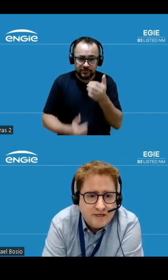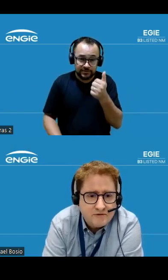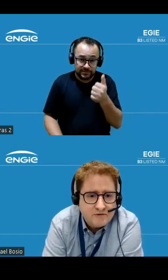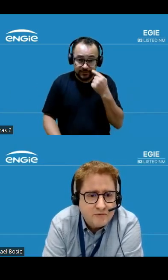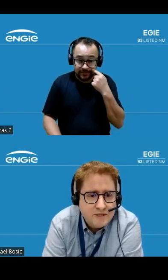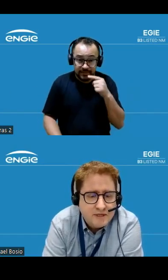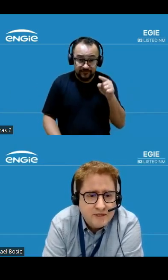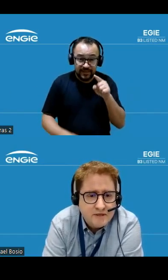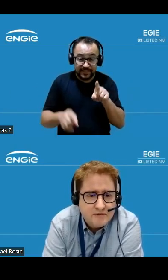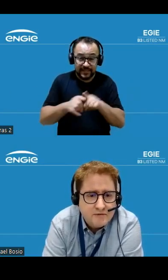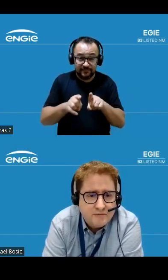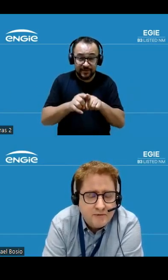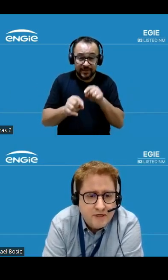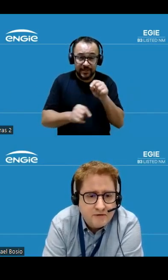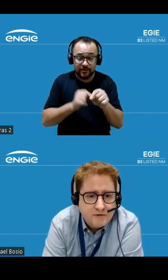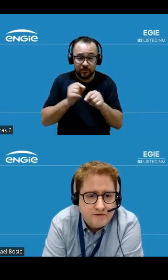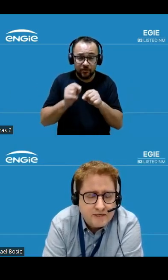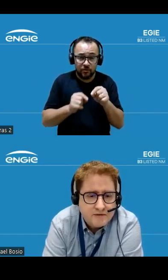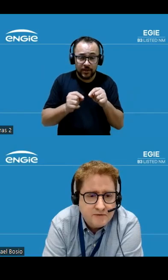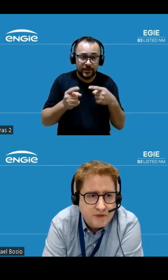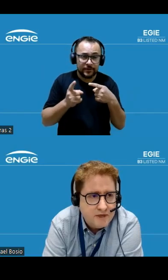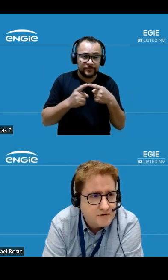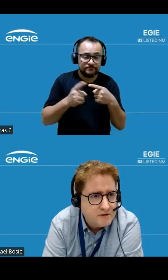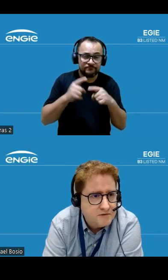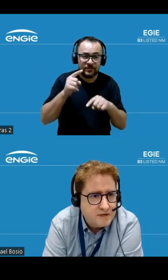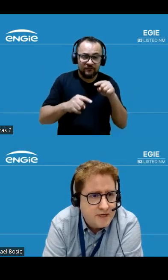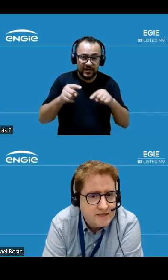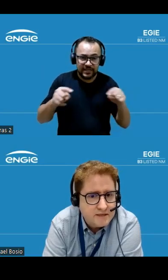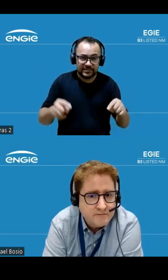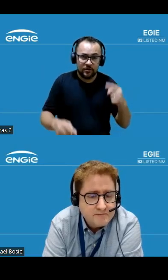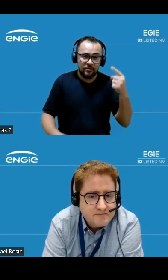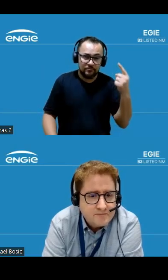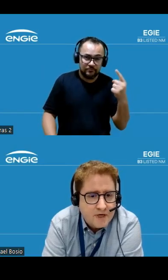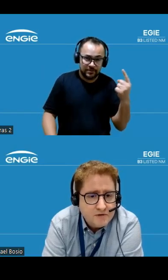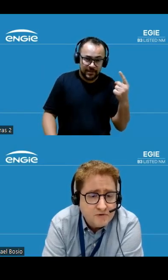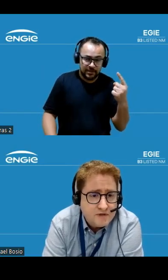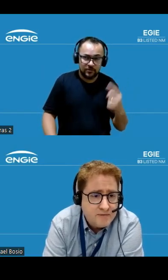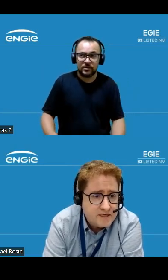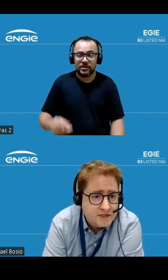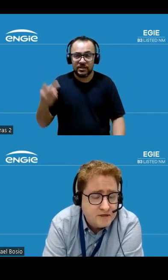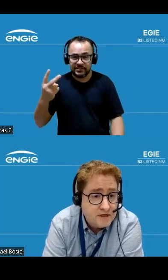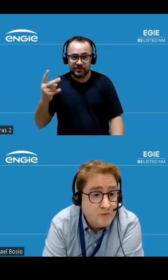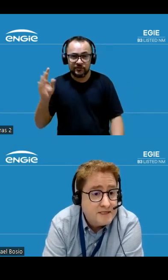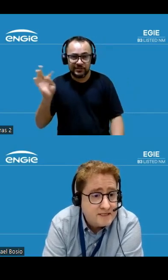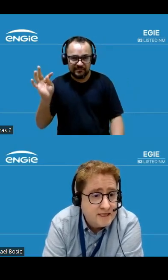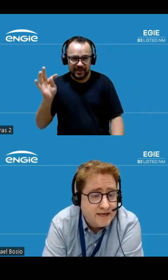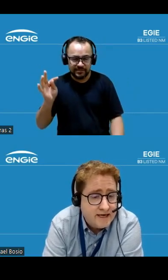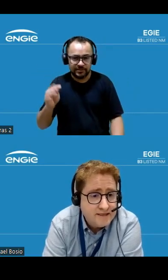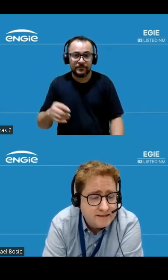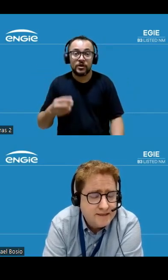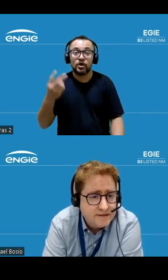observar naturalmente que do primeiro a variação entre primeiro e segundo trimestre no segundo trimestre a gente deu uma